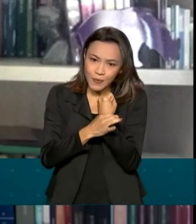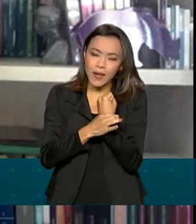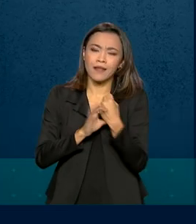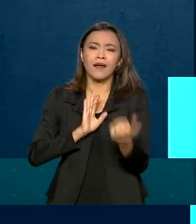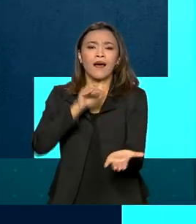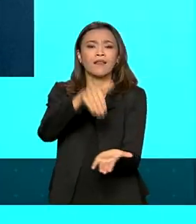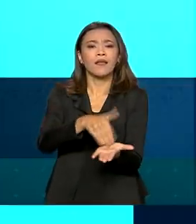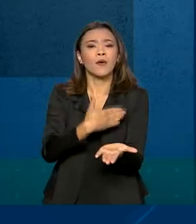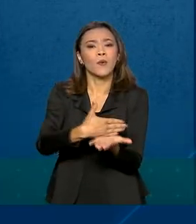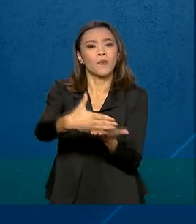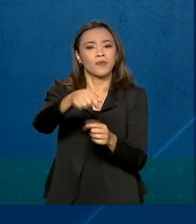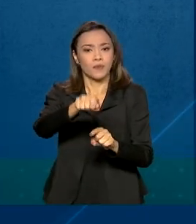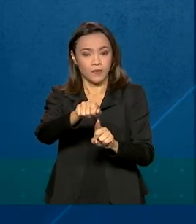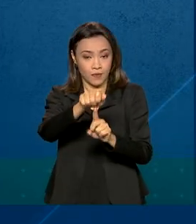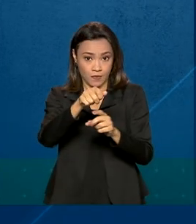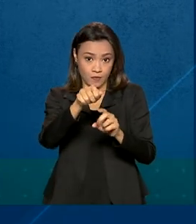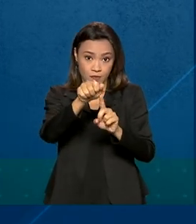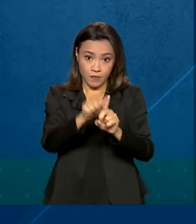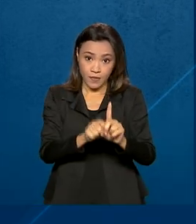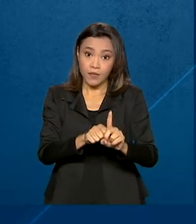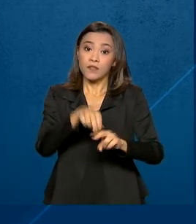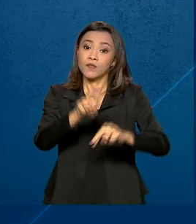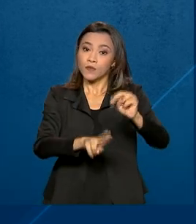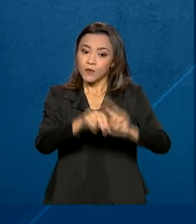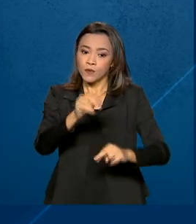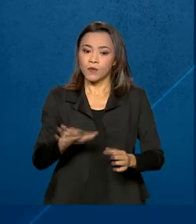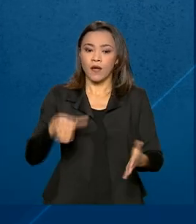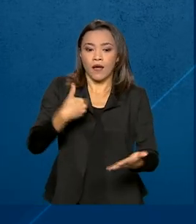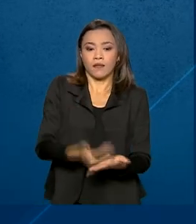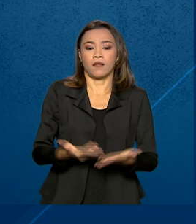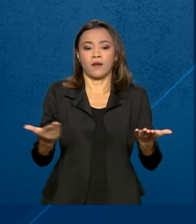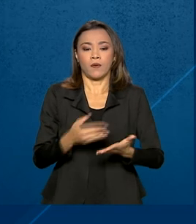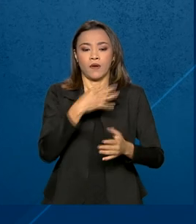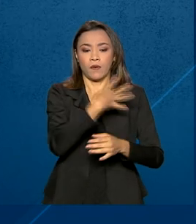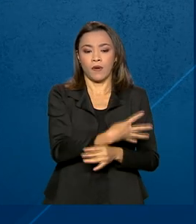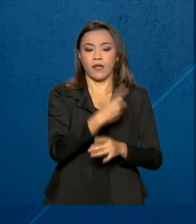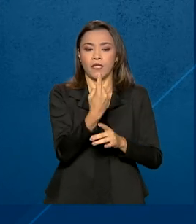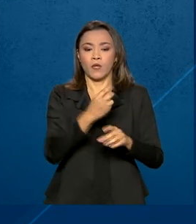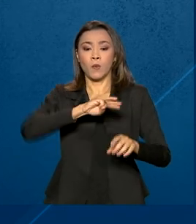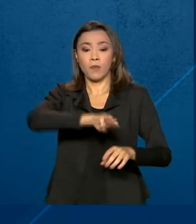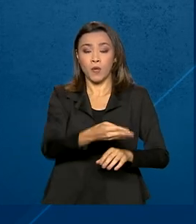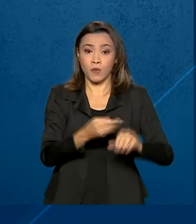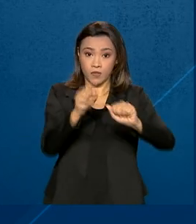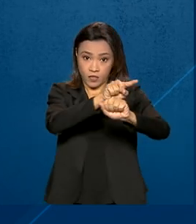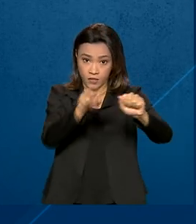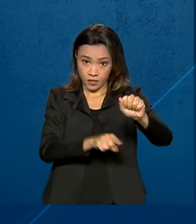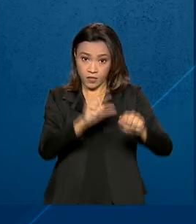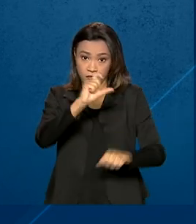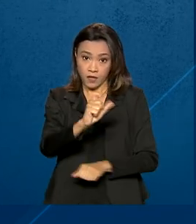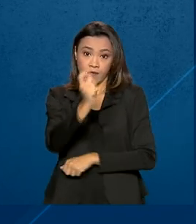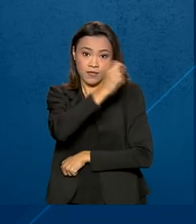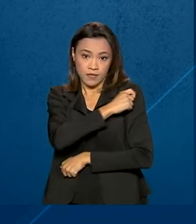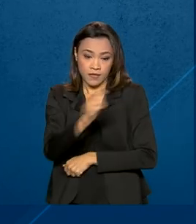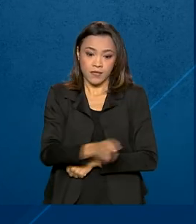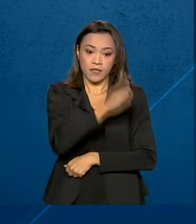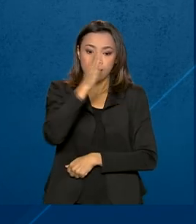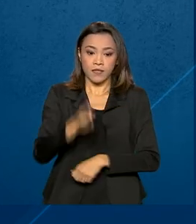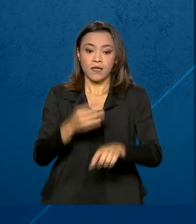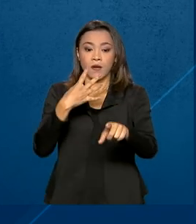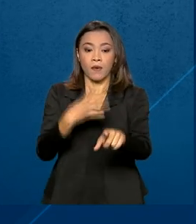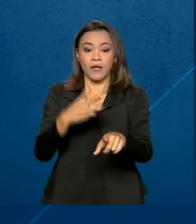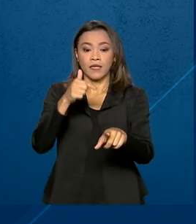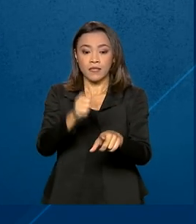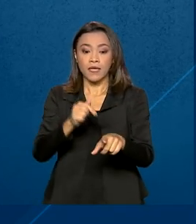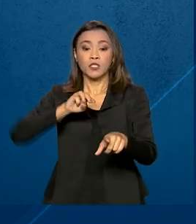de julho. Até agora, mais de 41 milhões de doses da AstraZeneca, 47 milhões de doses da